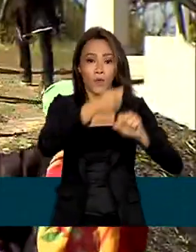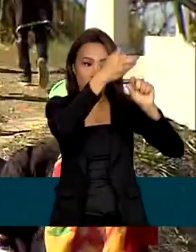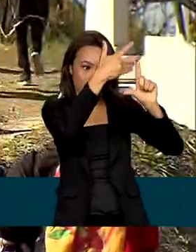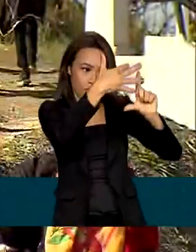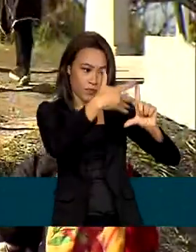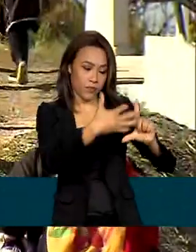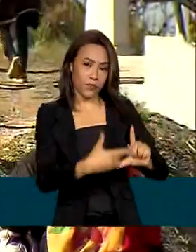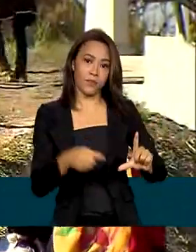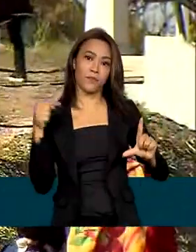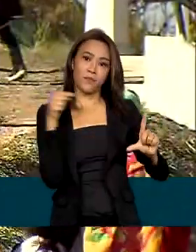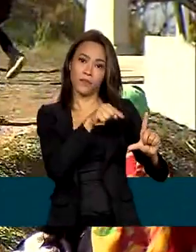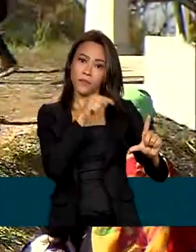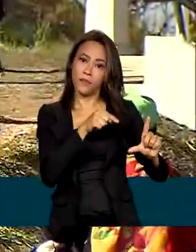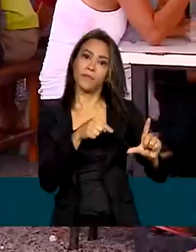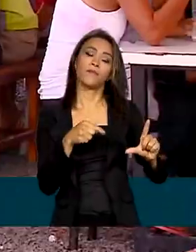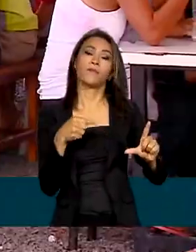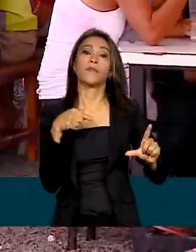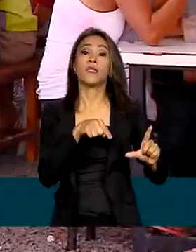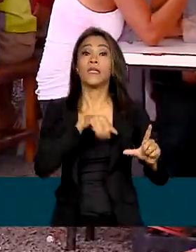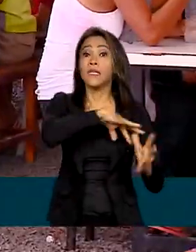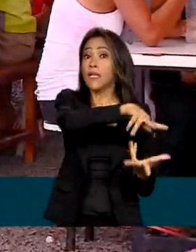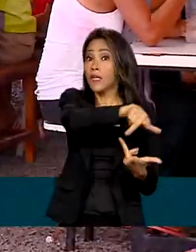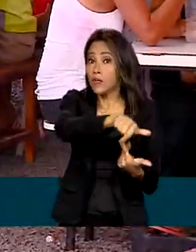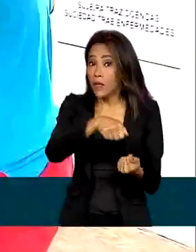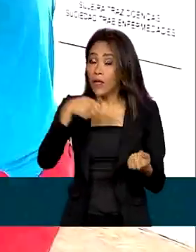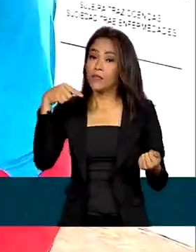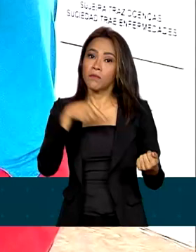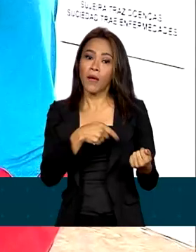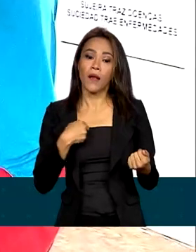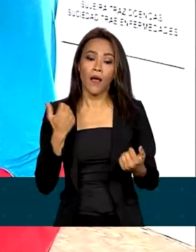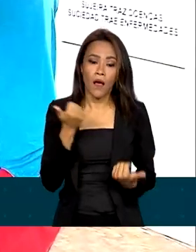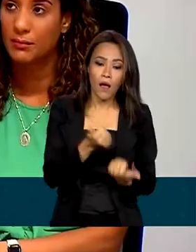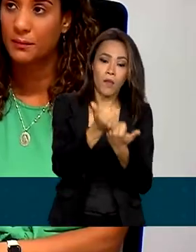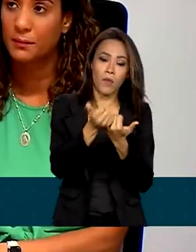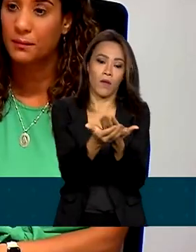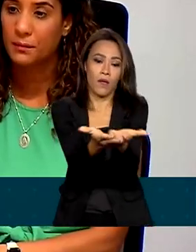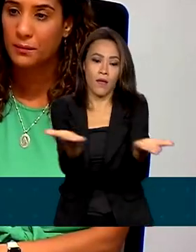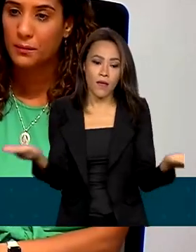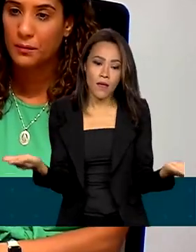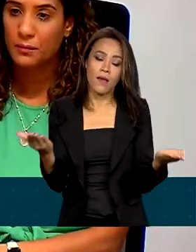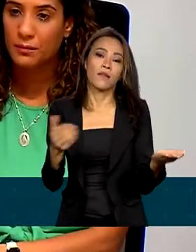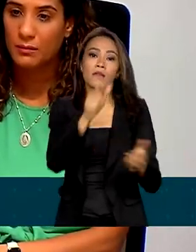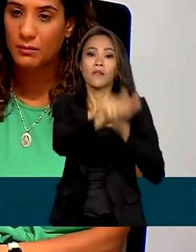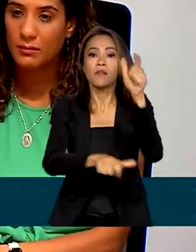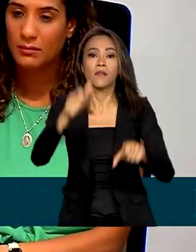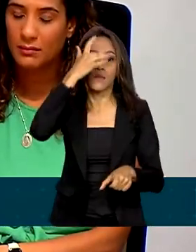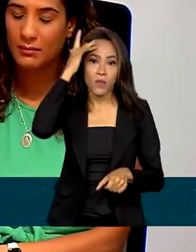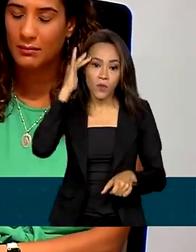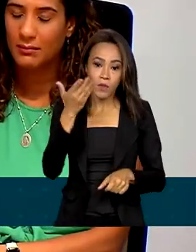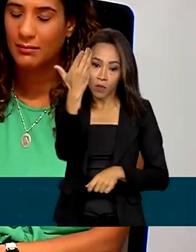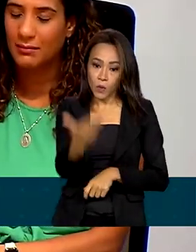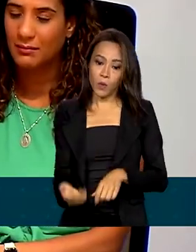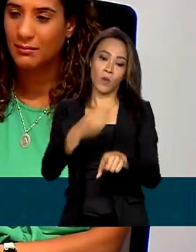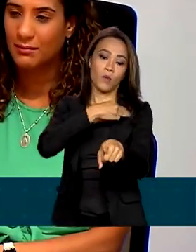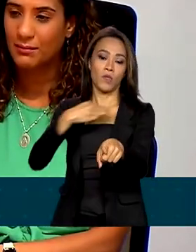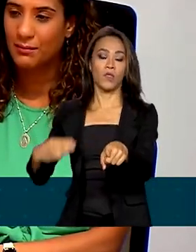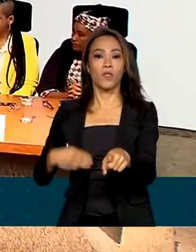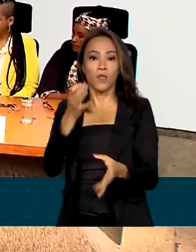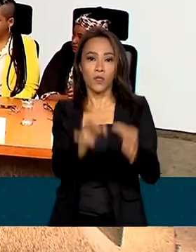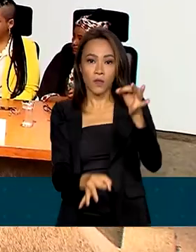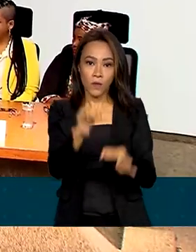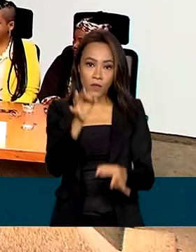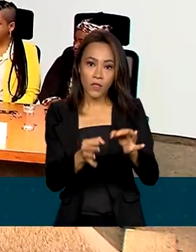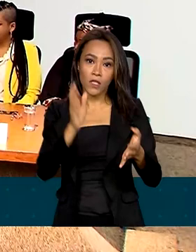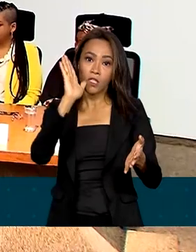das Migrações Internacionais. Para atender a esses estrangeiros, o ministro da Justiça e Segurança Pública, Flávio Dino,